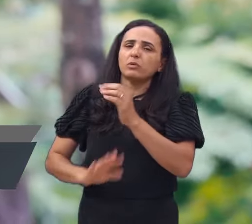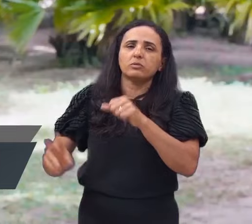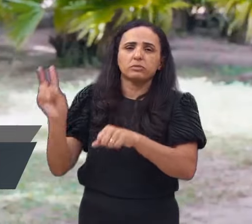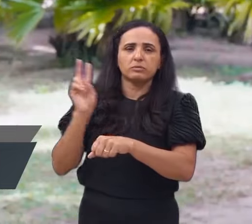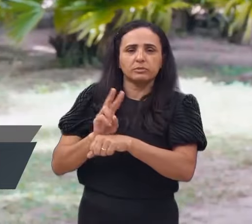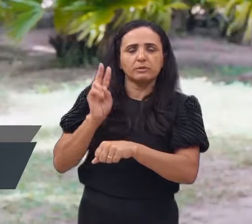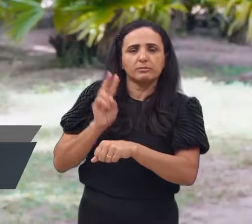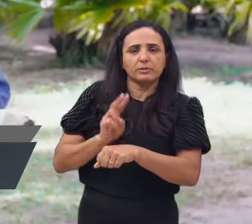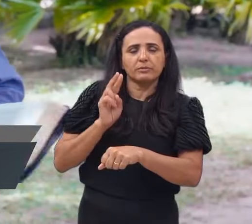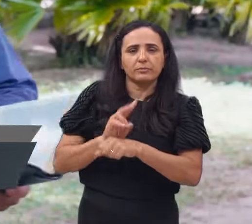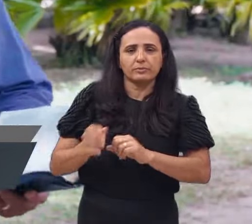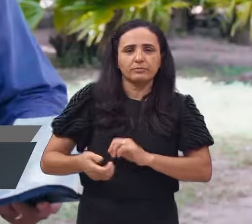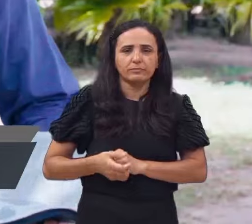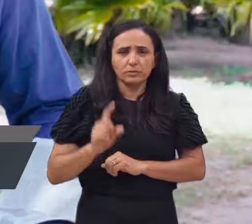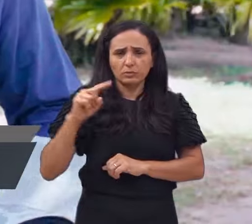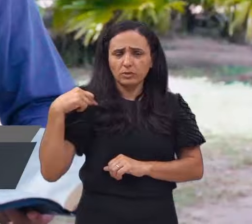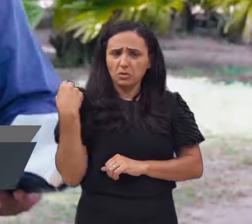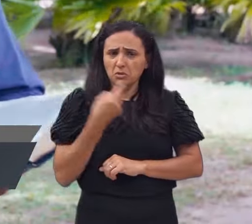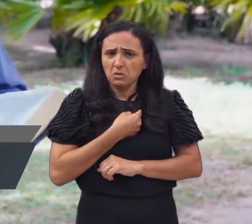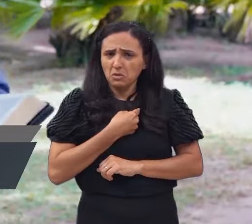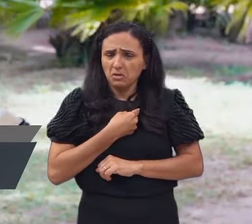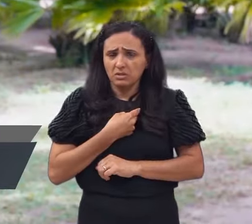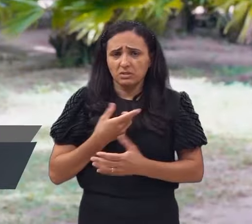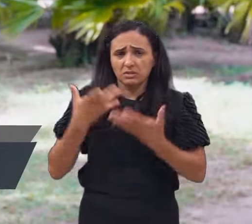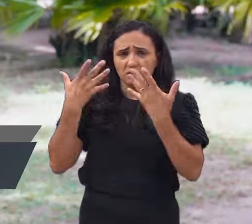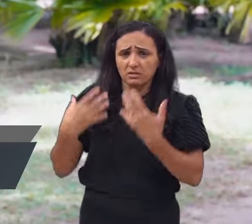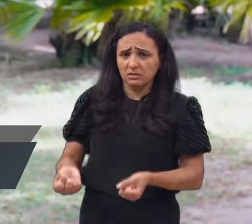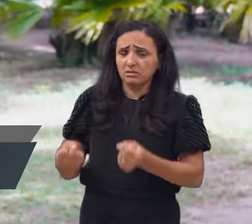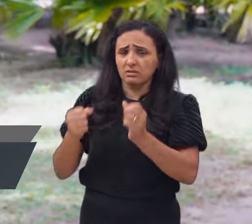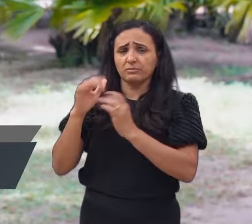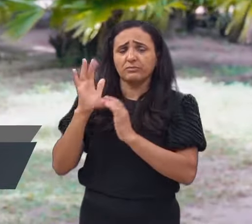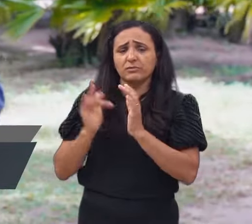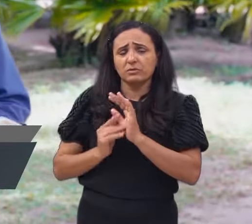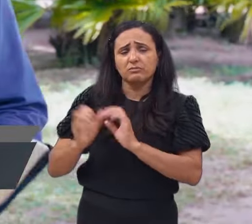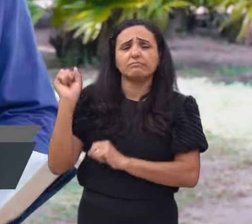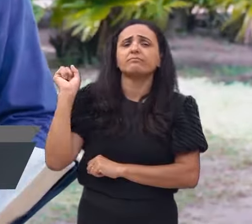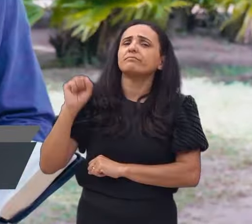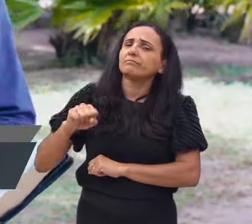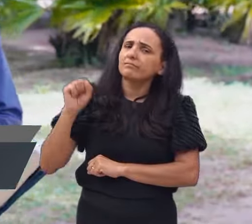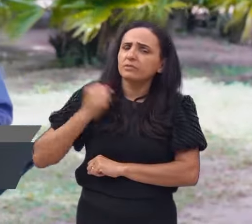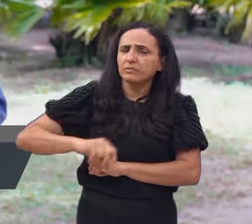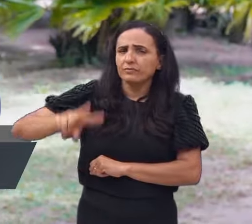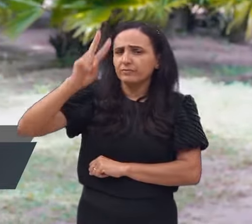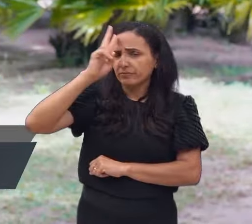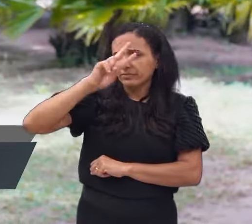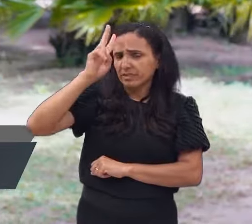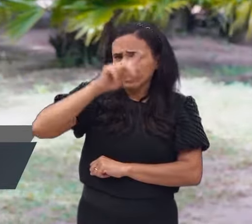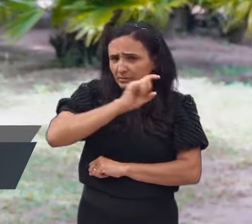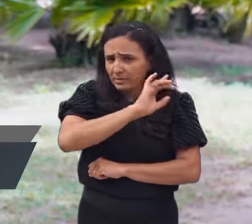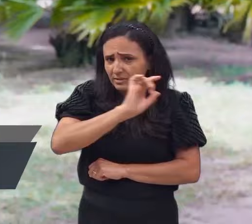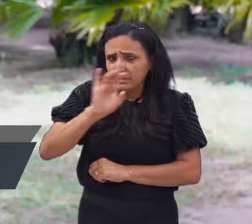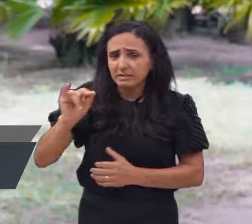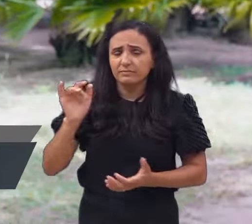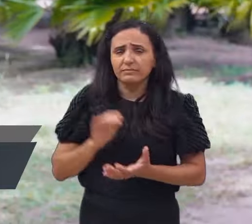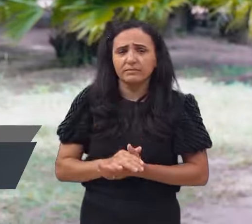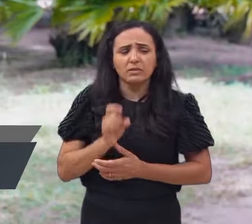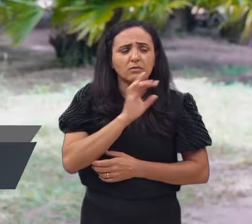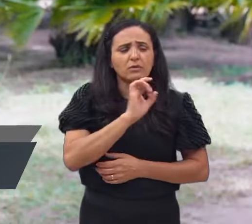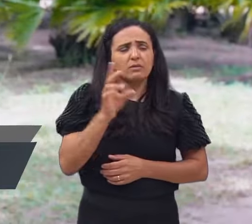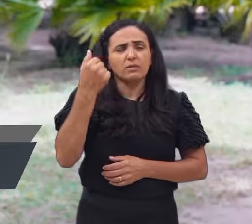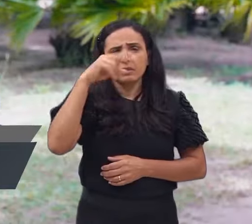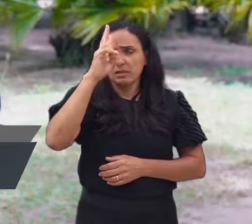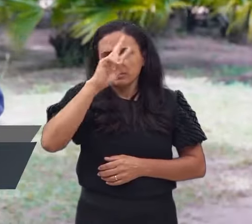recebe. Observe que quando aceitamos a Jesus, Ele troca o nosso nome, sim. Lembra de como você era chamado?